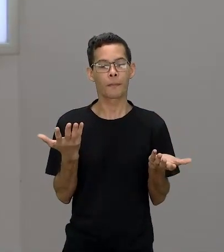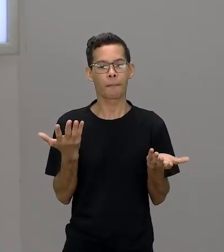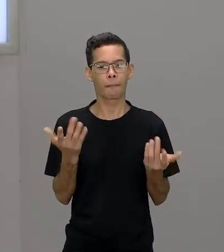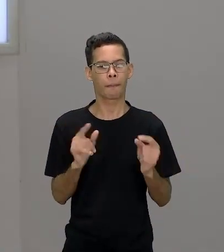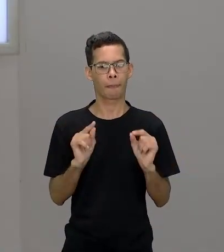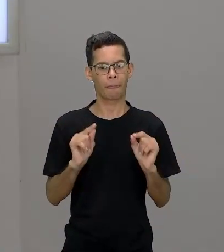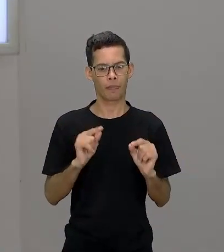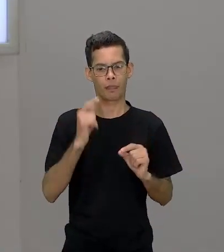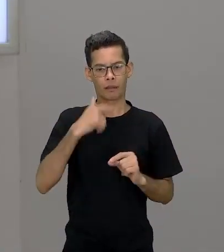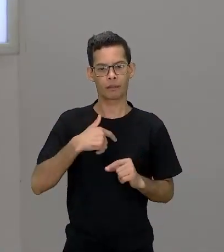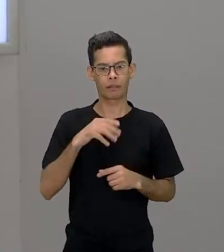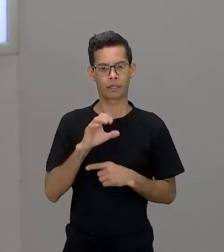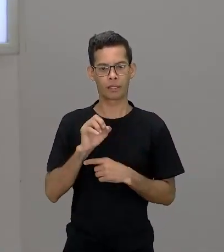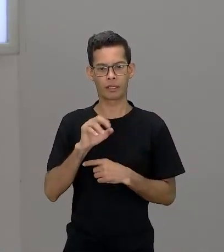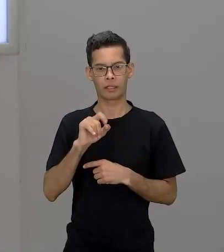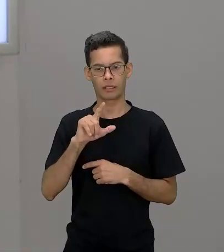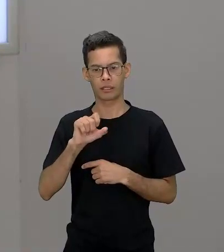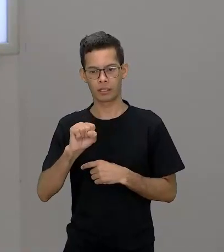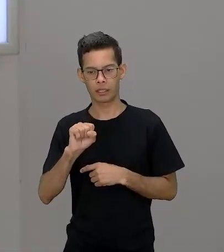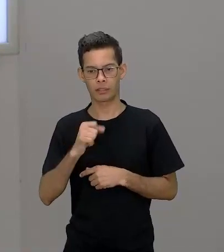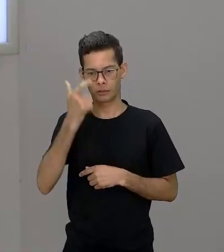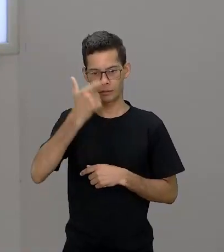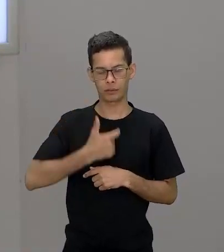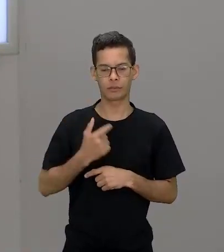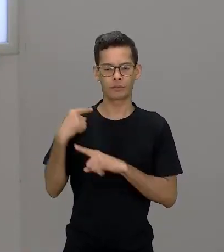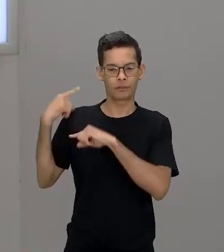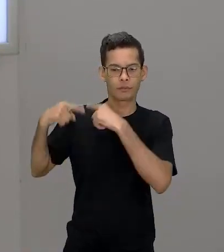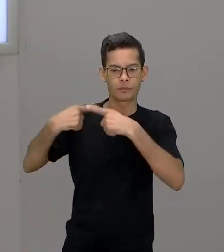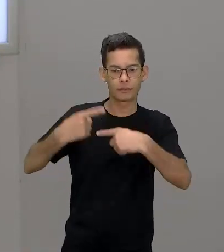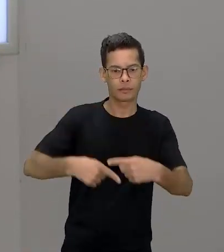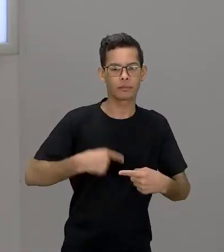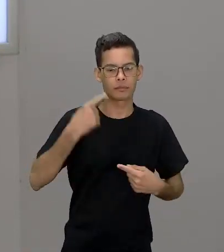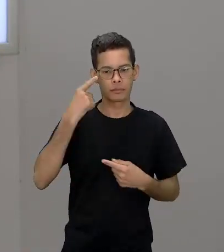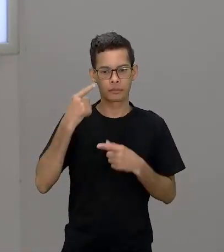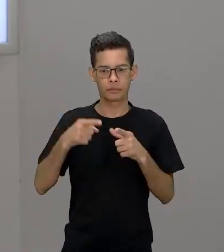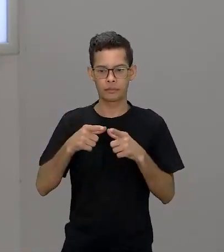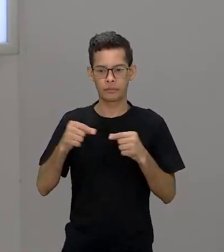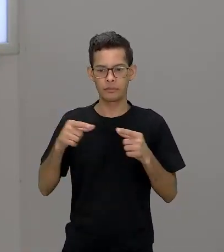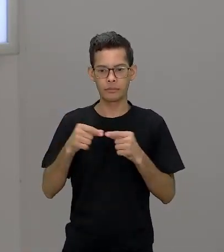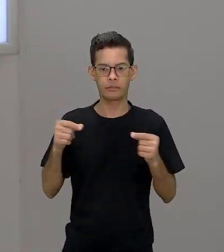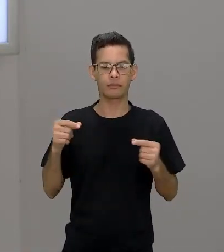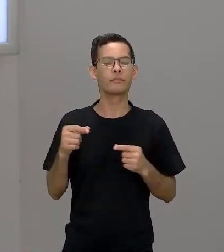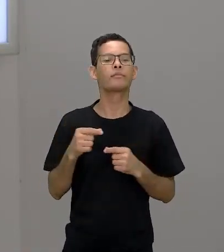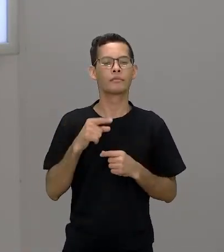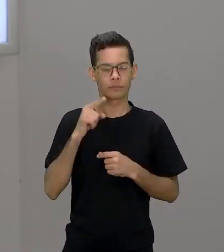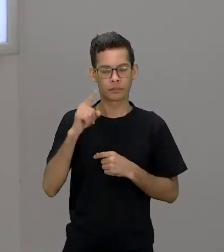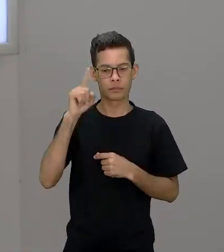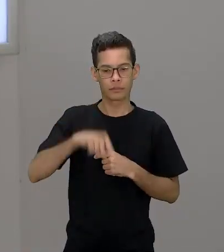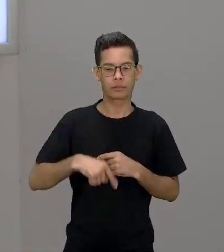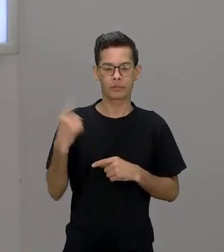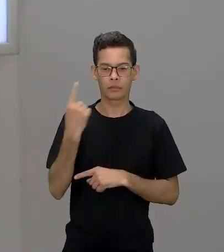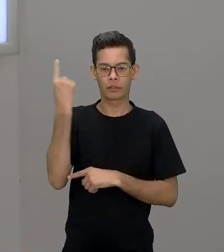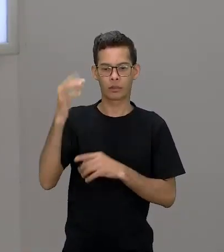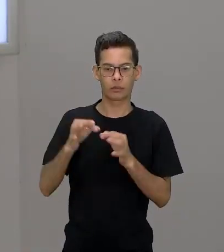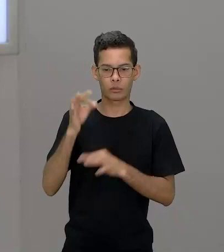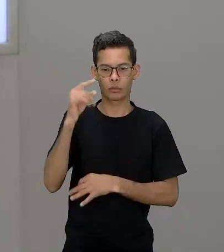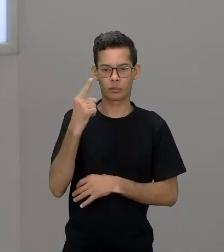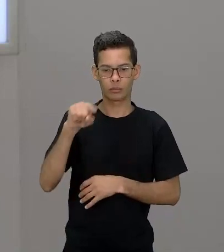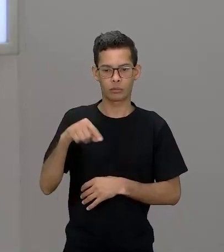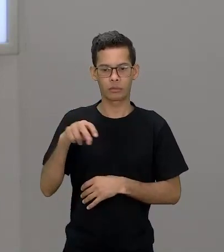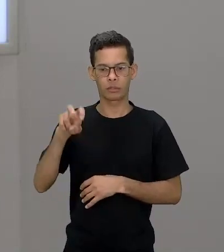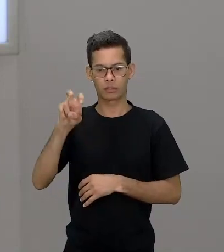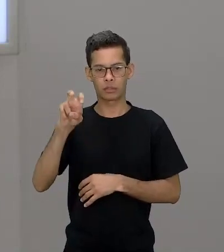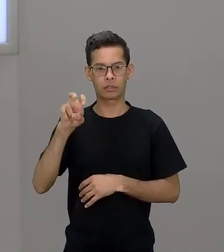Olá, nome é Carlos, eu sou descendente de japoneses, eu tenho 1,75m, cabelo bem curto. E